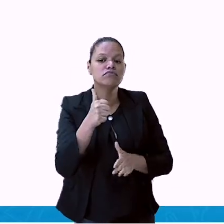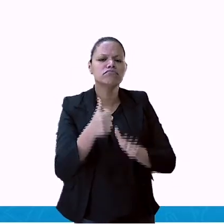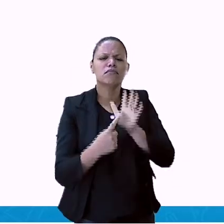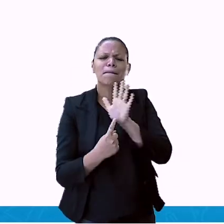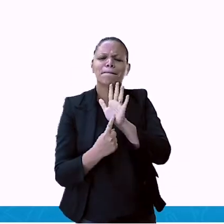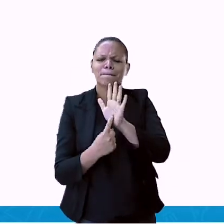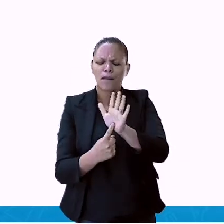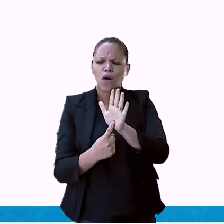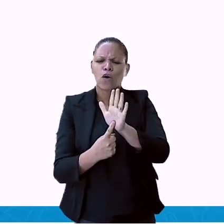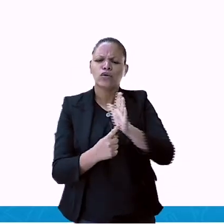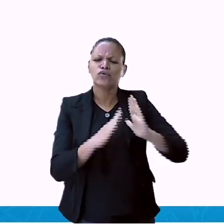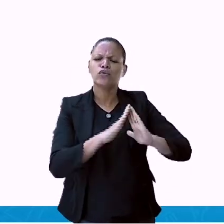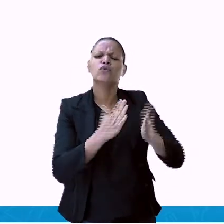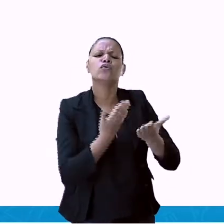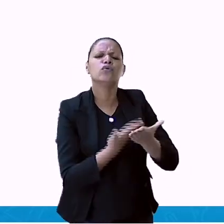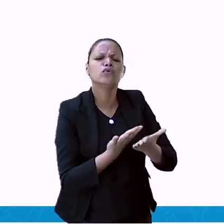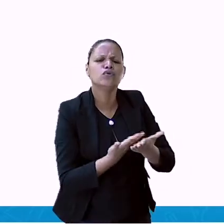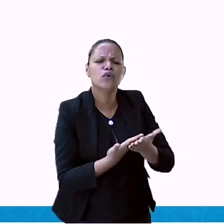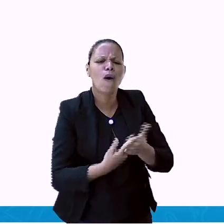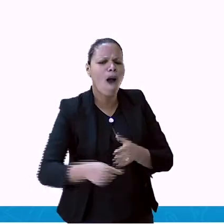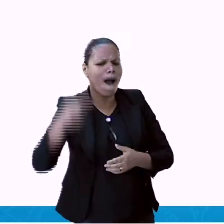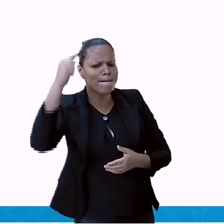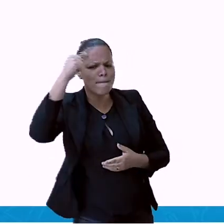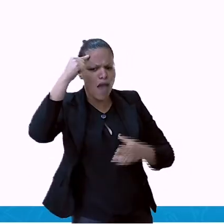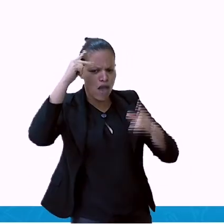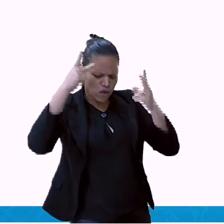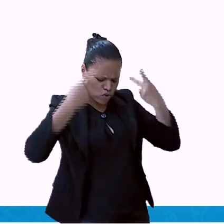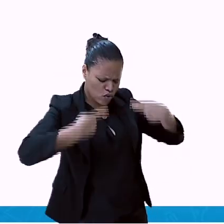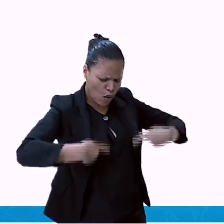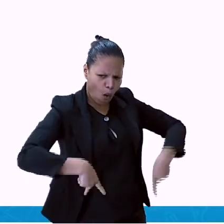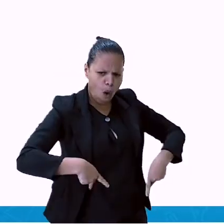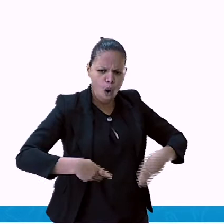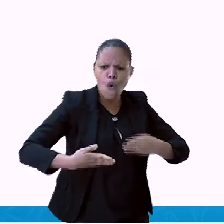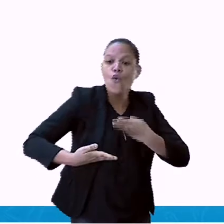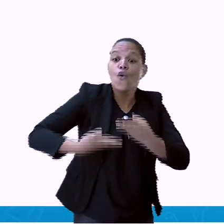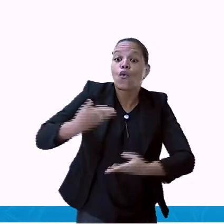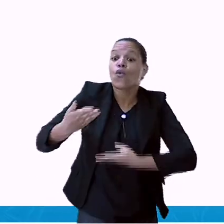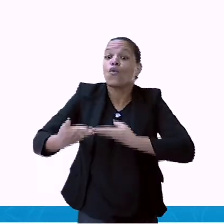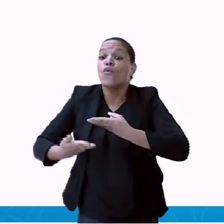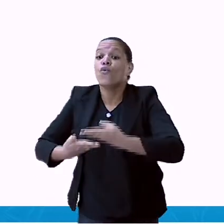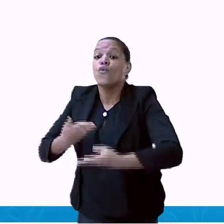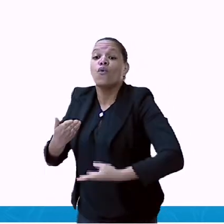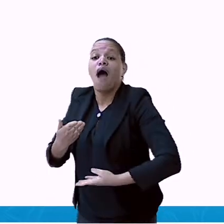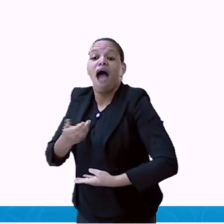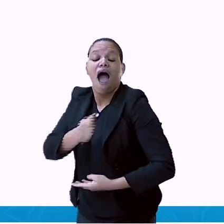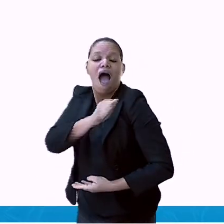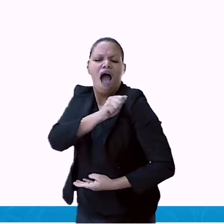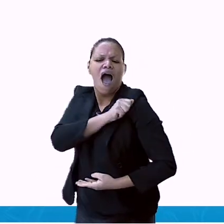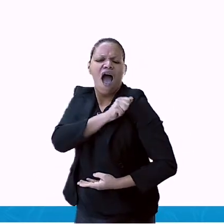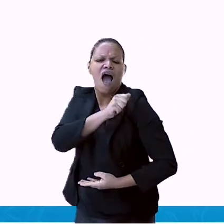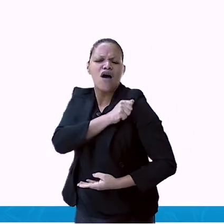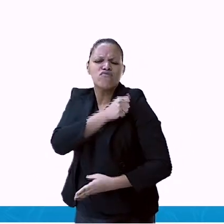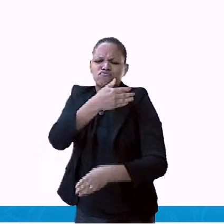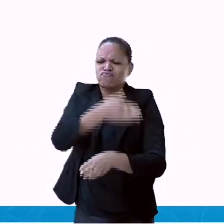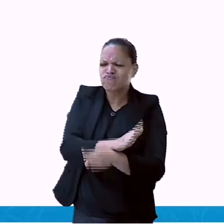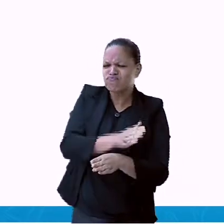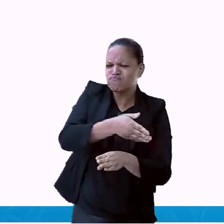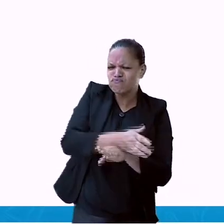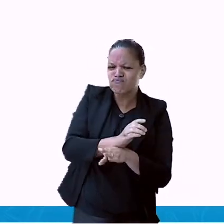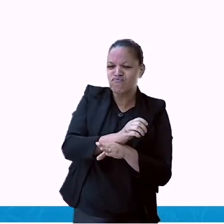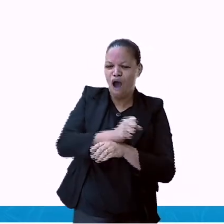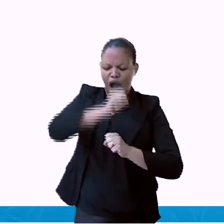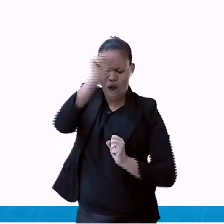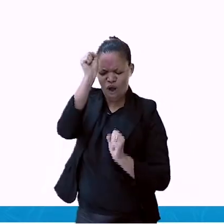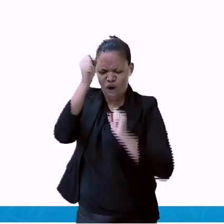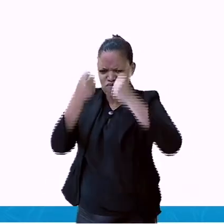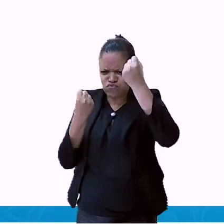A escola Mente e Corpo incentiva seus alunos a praticarem atletismo e